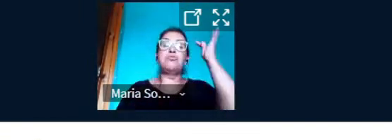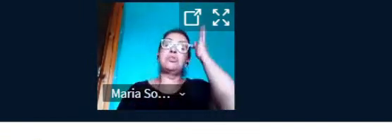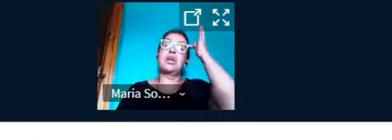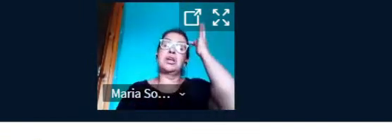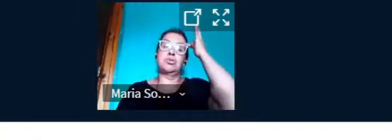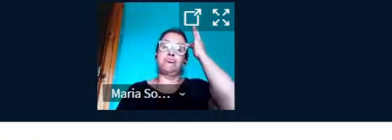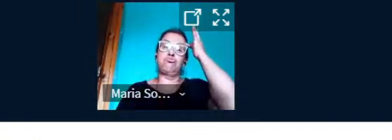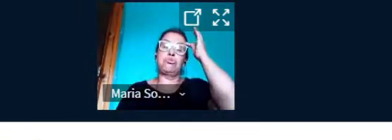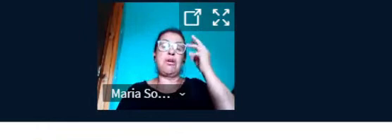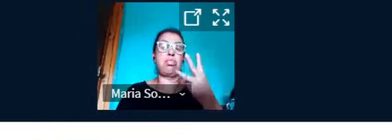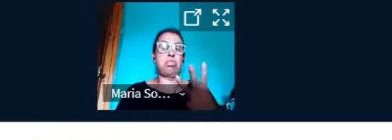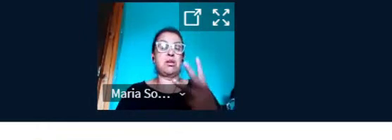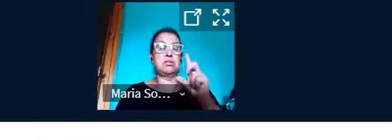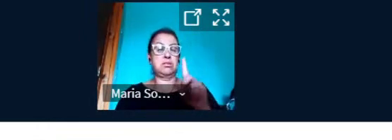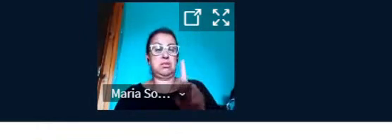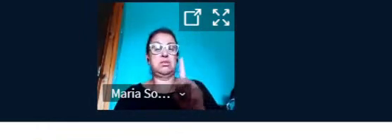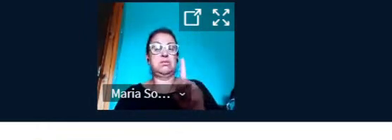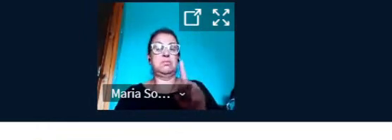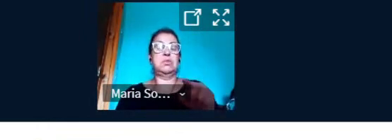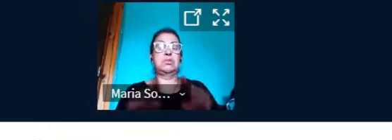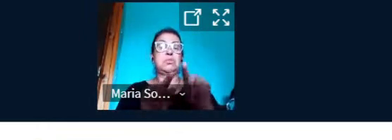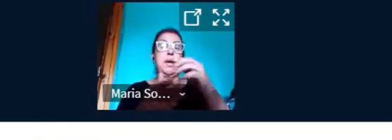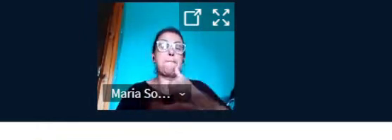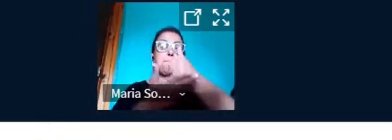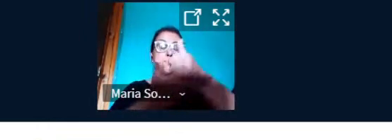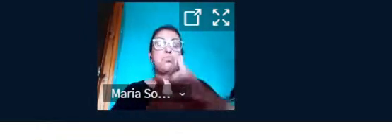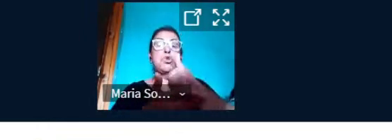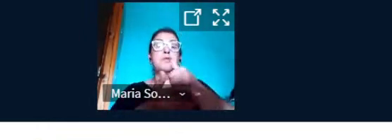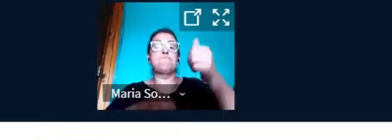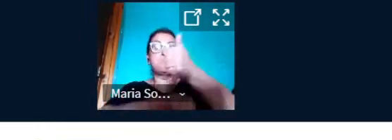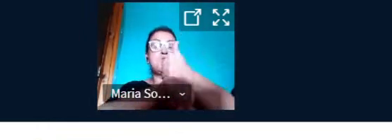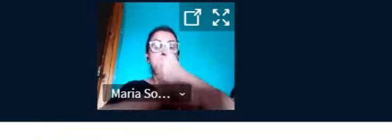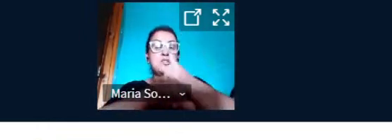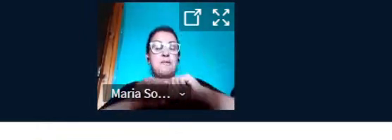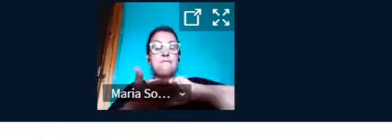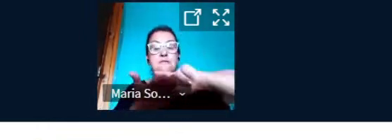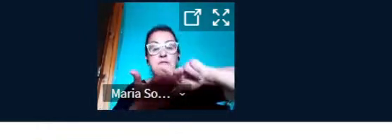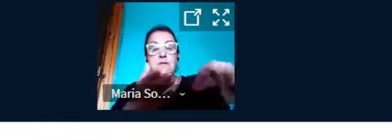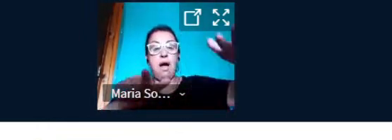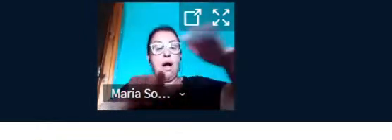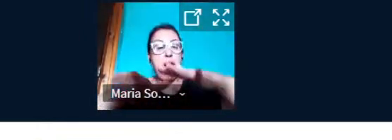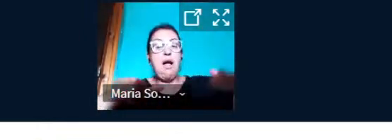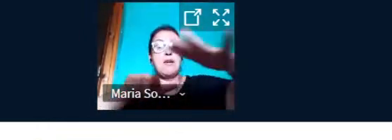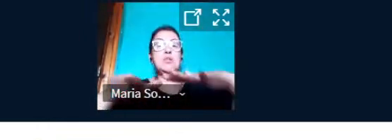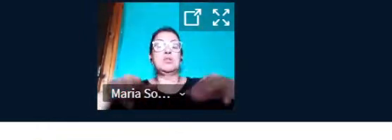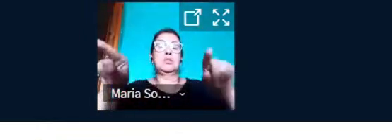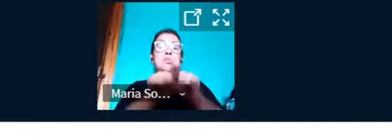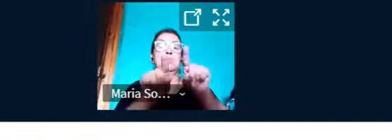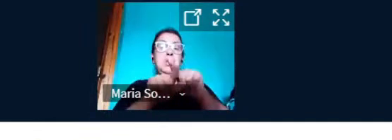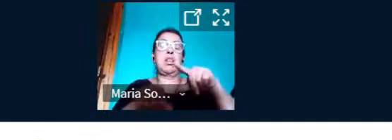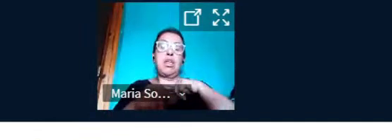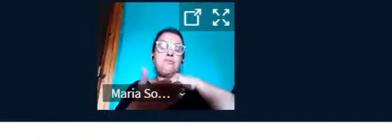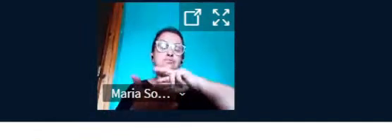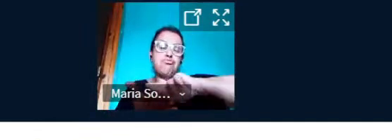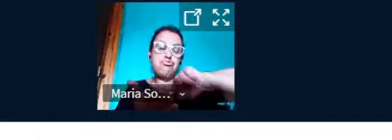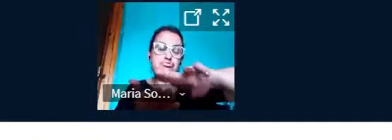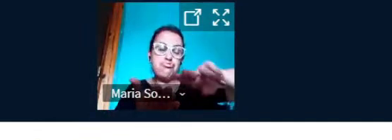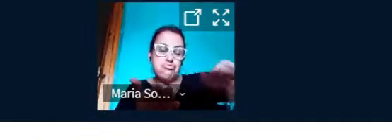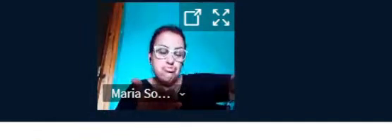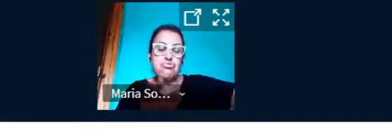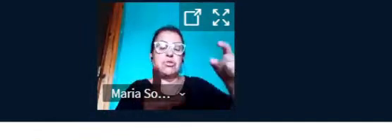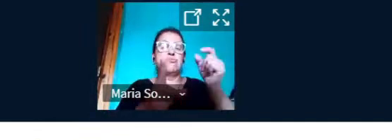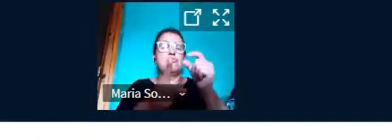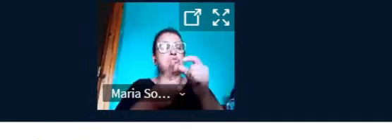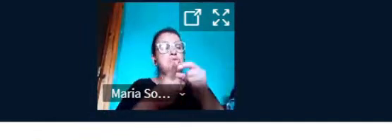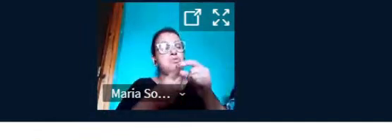em seus projetos. Existem diversos softwares de gráfica digital que são amplamente usados por profissionais e empresas,